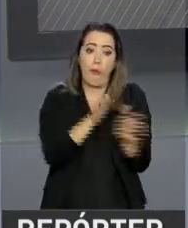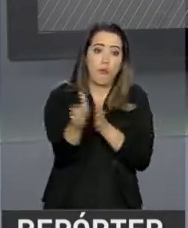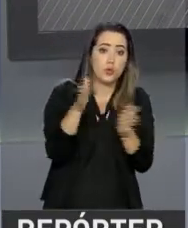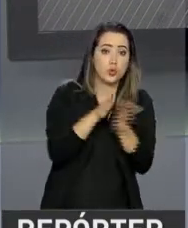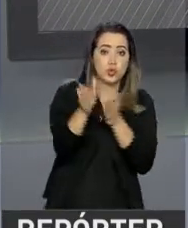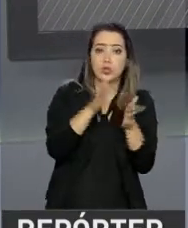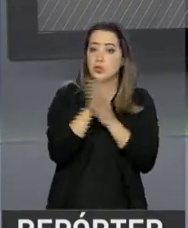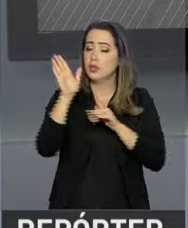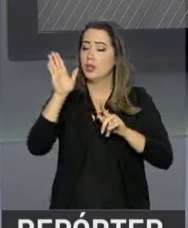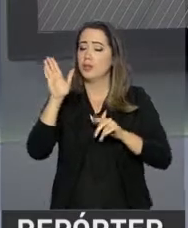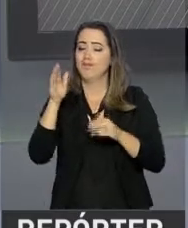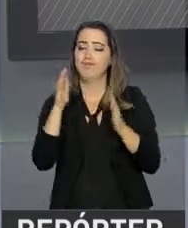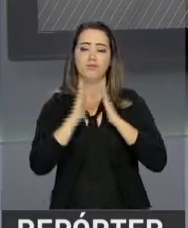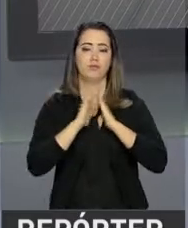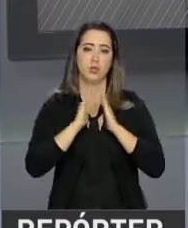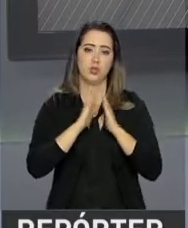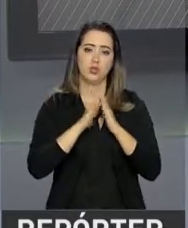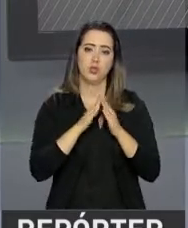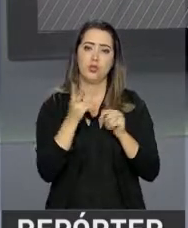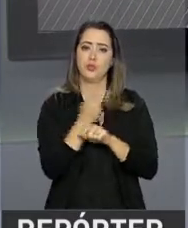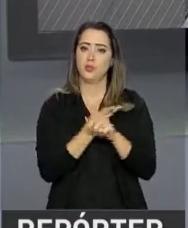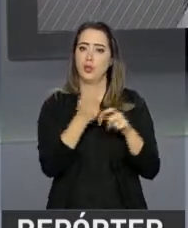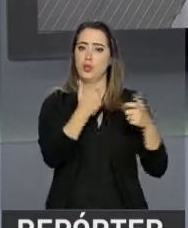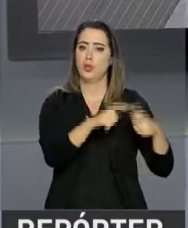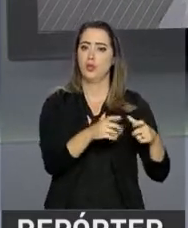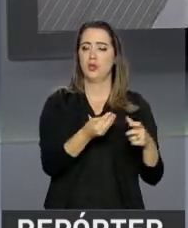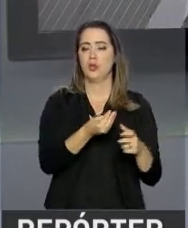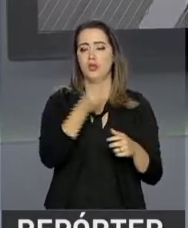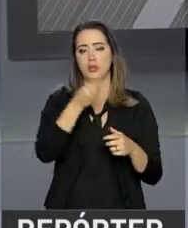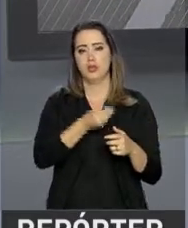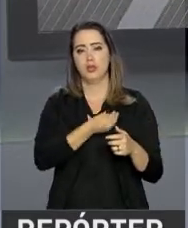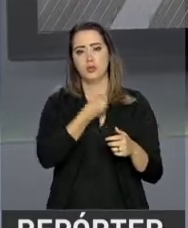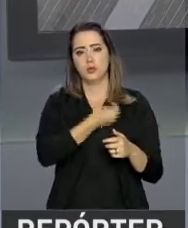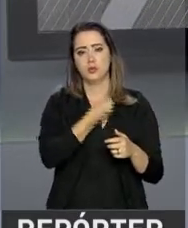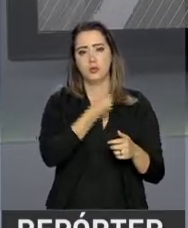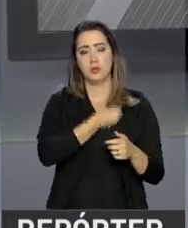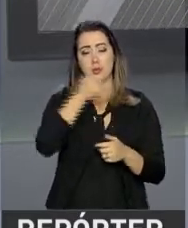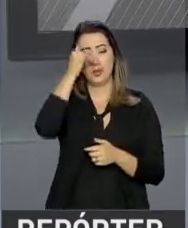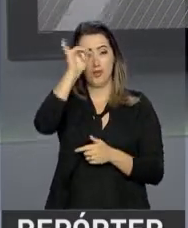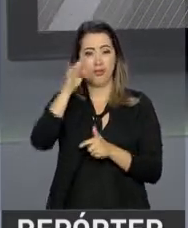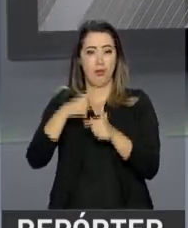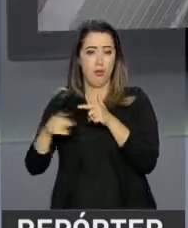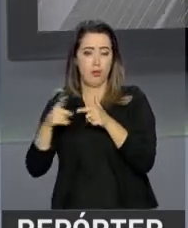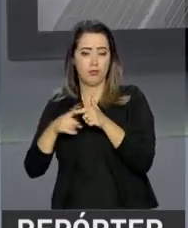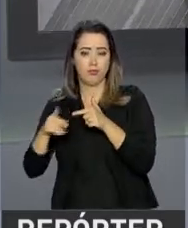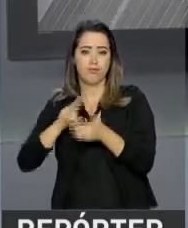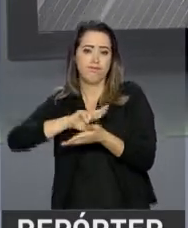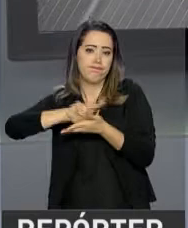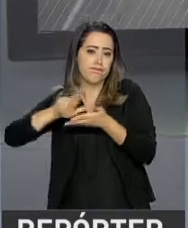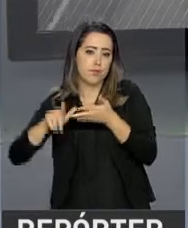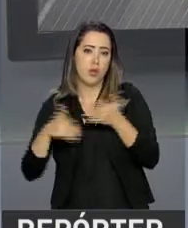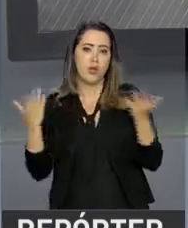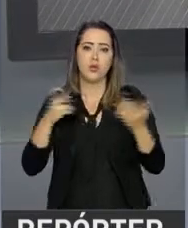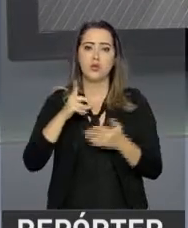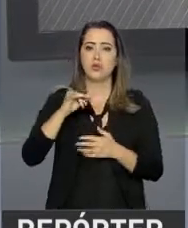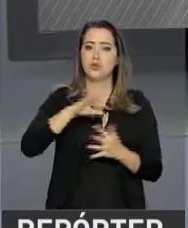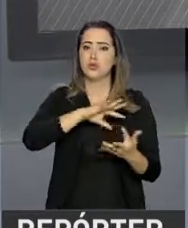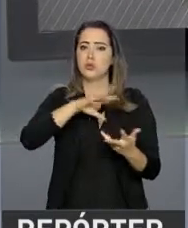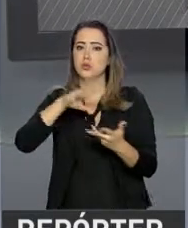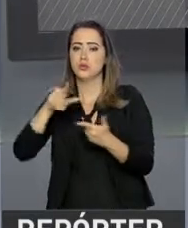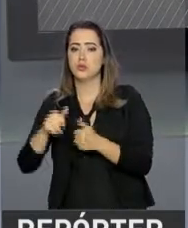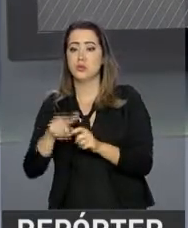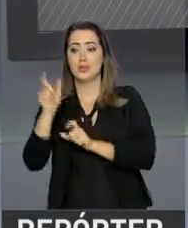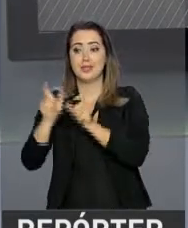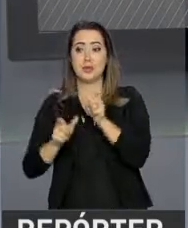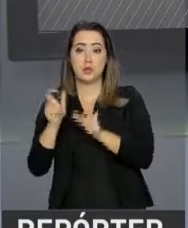suas casas e se refugiar para evitar perseguições, crises, calamidades ou guerras. Hoje é Dia Mundial do